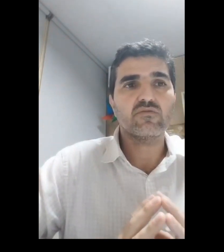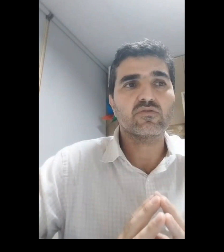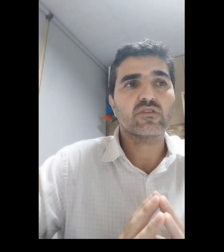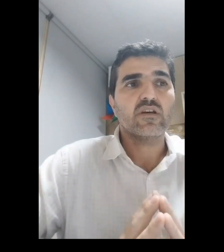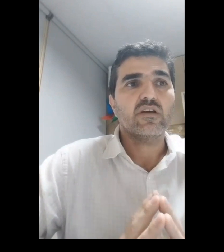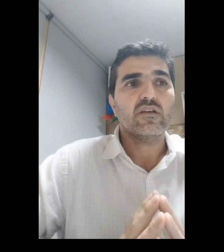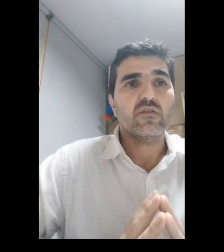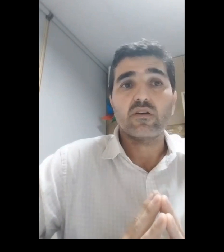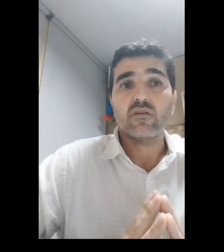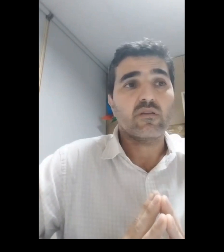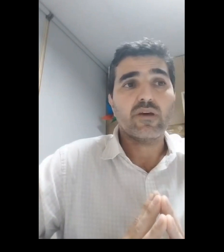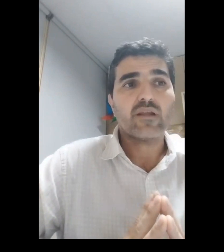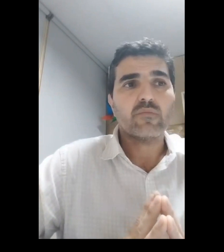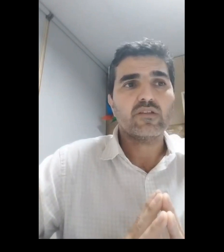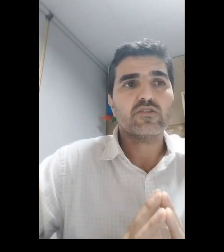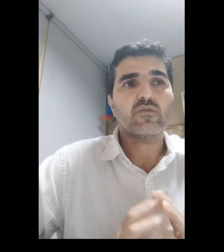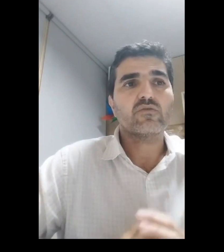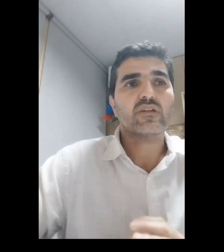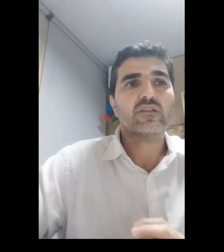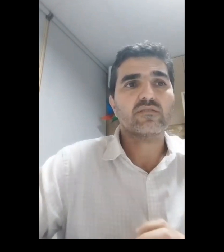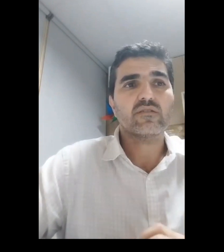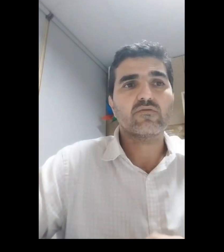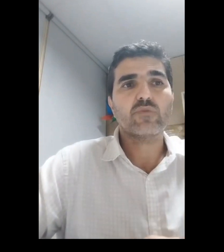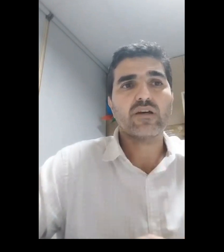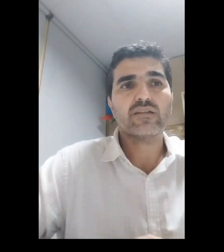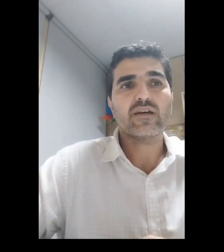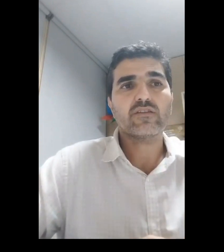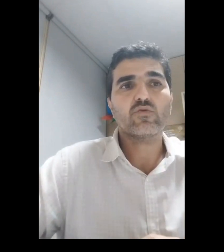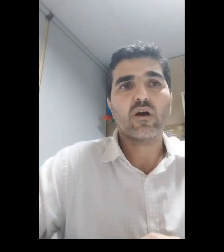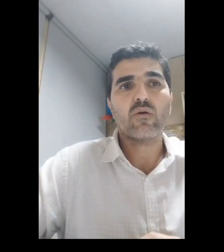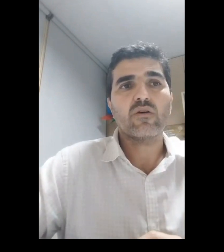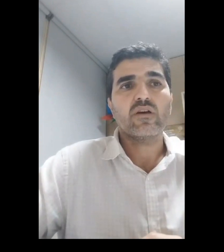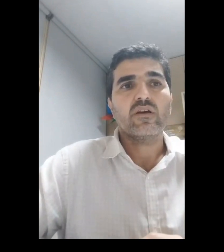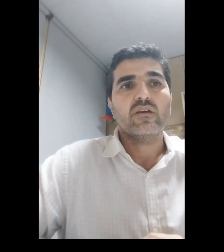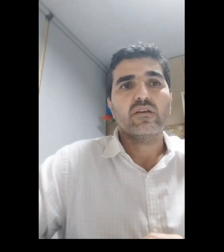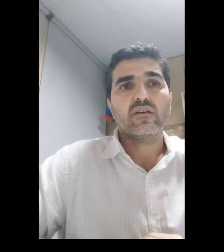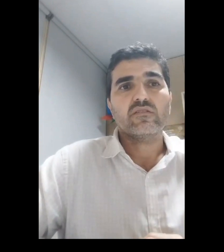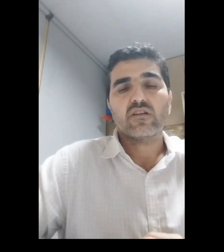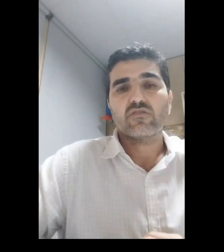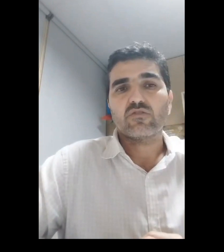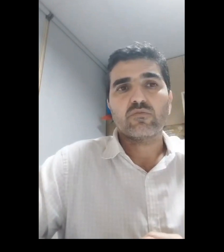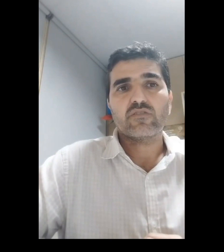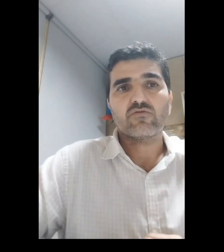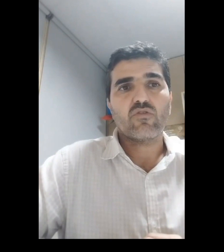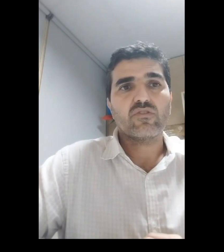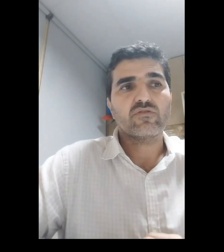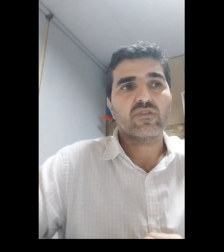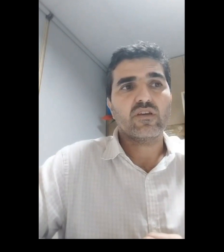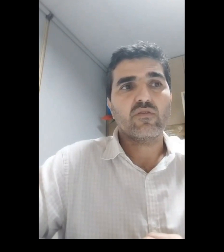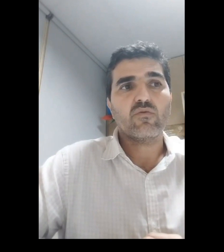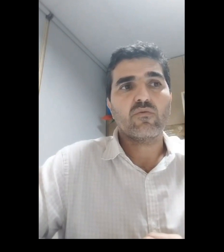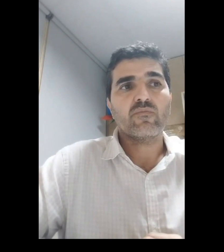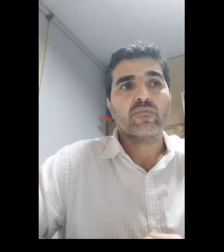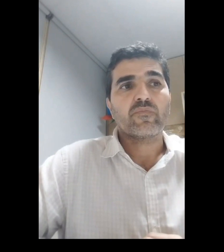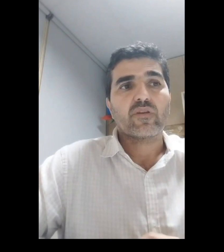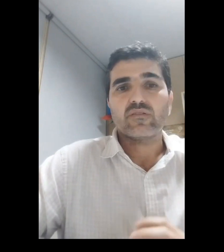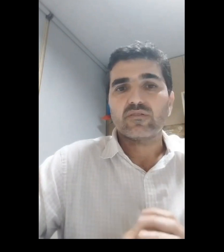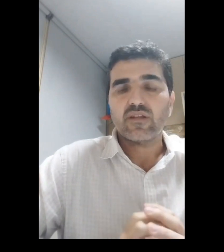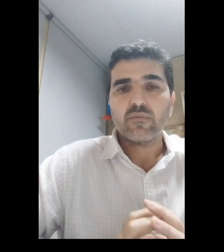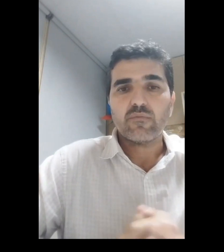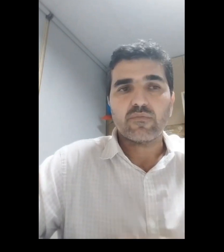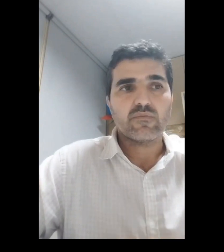negativos e meramente de constatação de uma realidade atual e que as gerações mais novas veem com